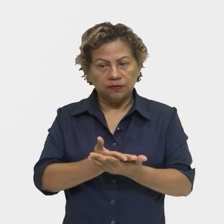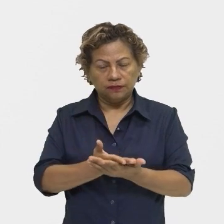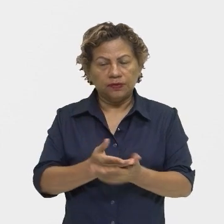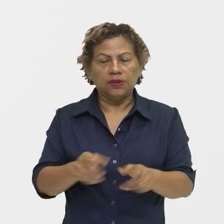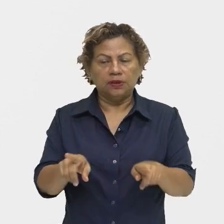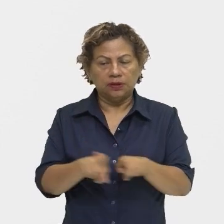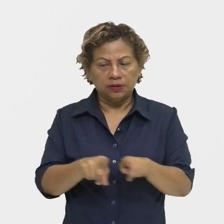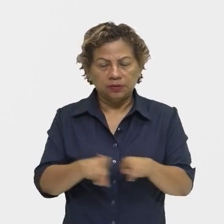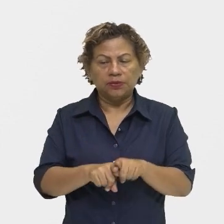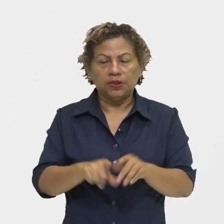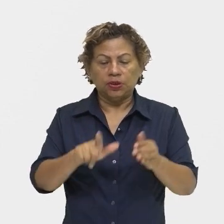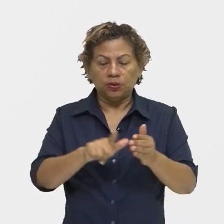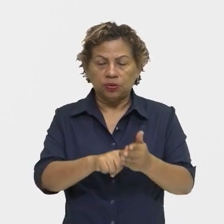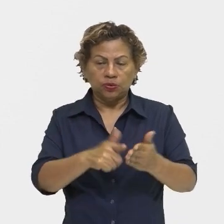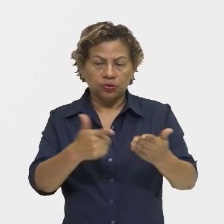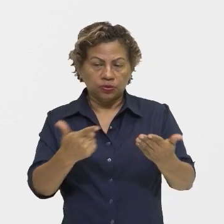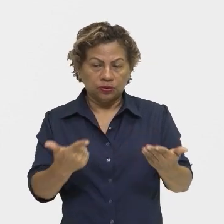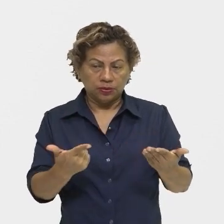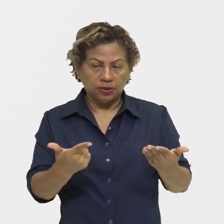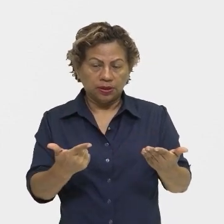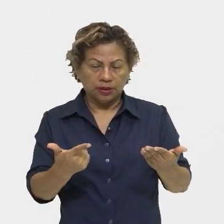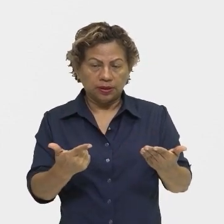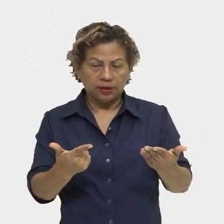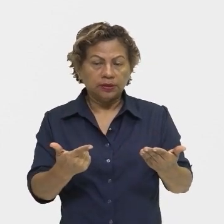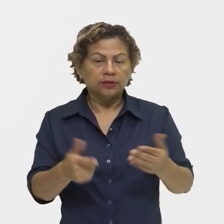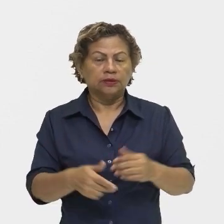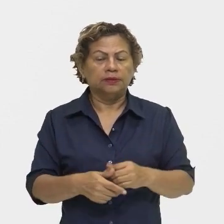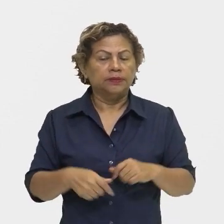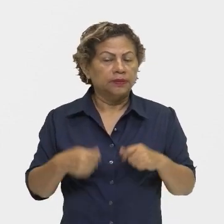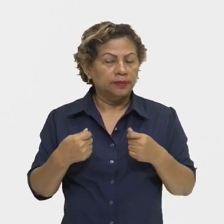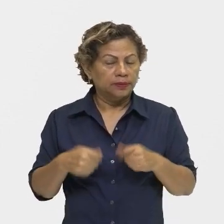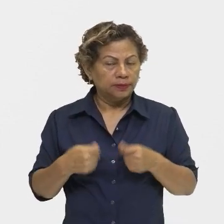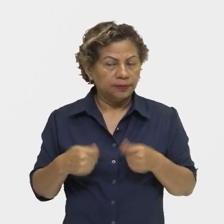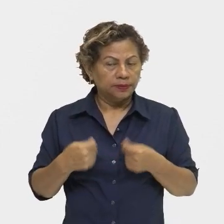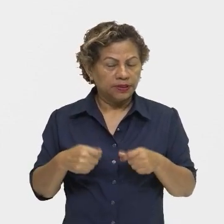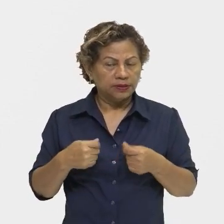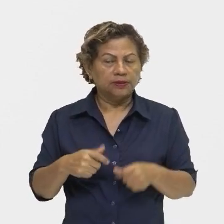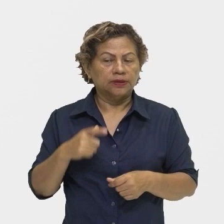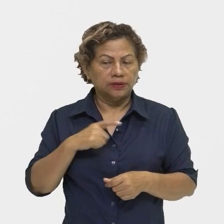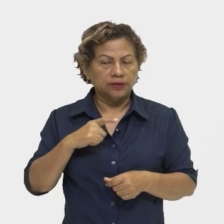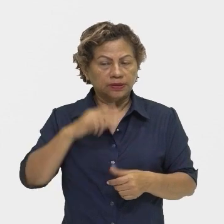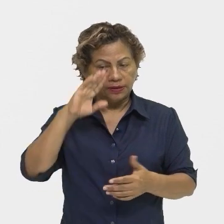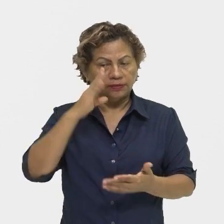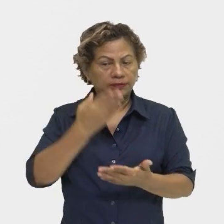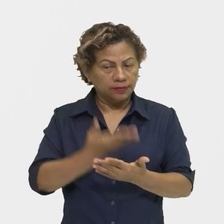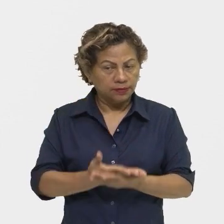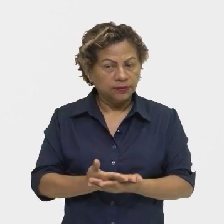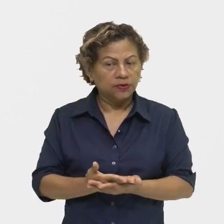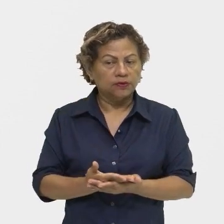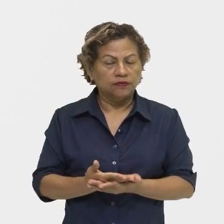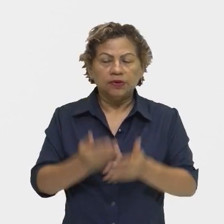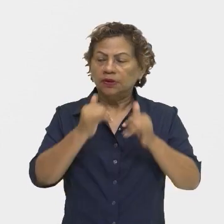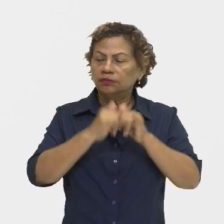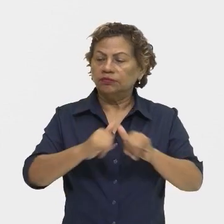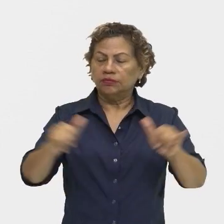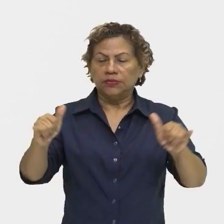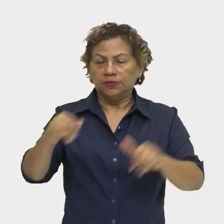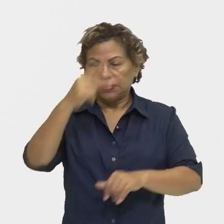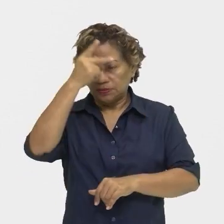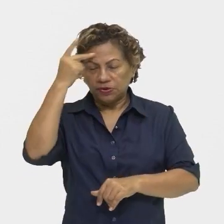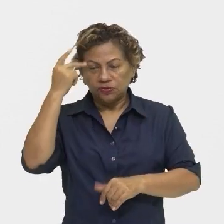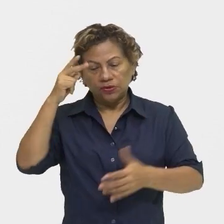né? Os jornais, eles têm que ter essa... Passar essa confiabilidade, essa credibilidade para o leitor,